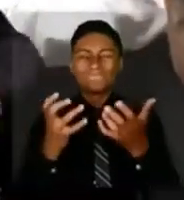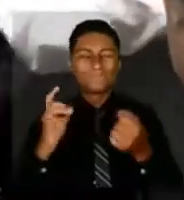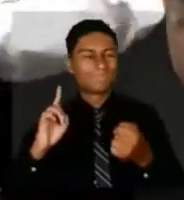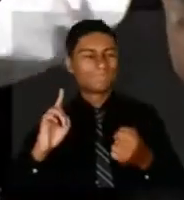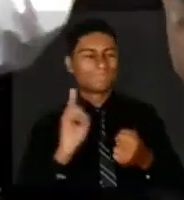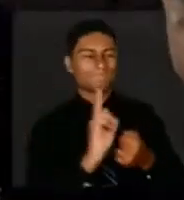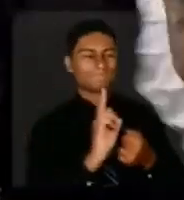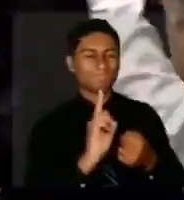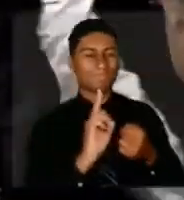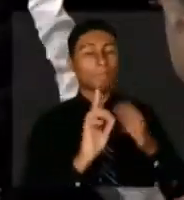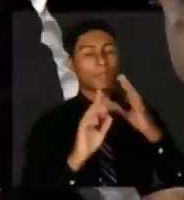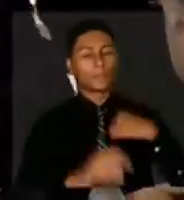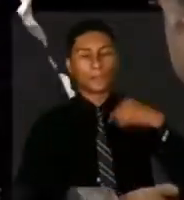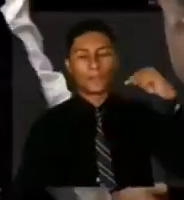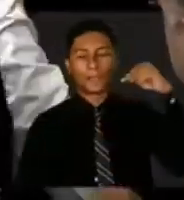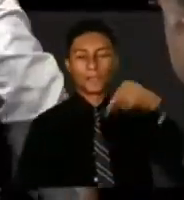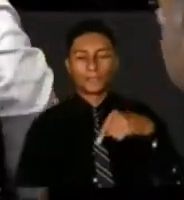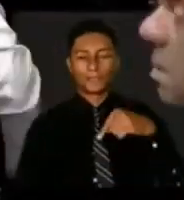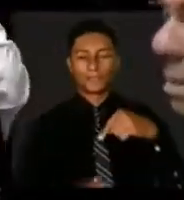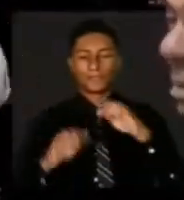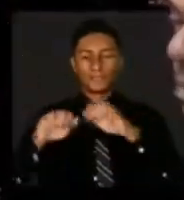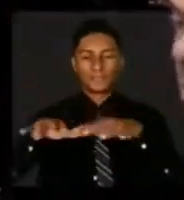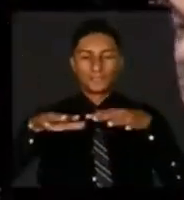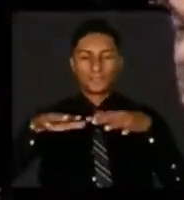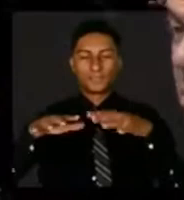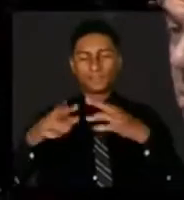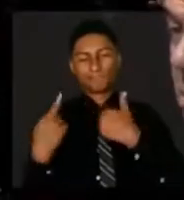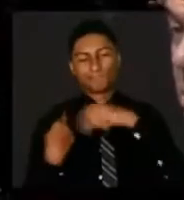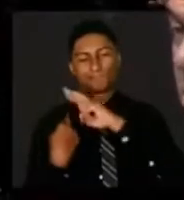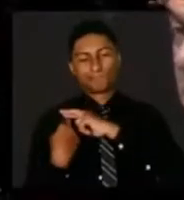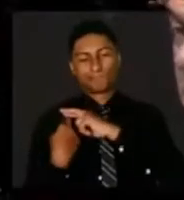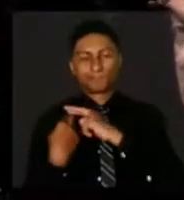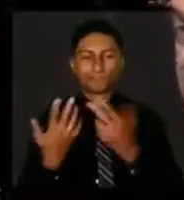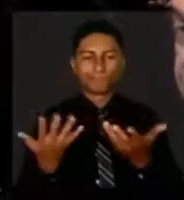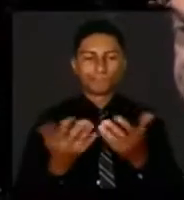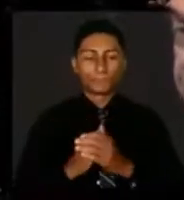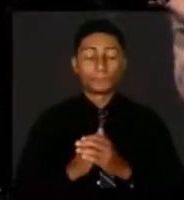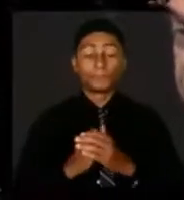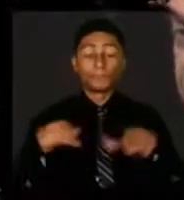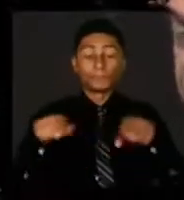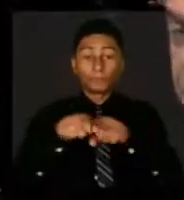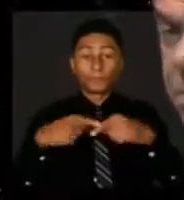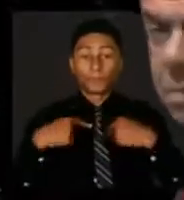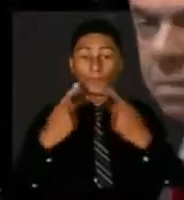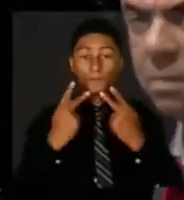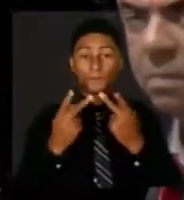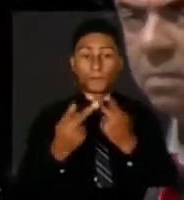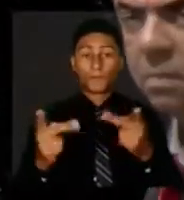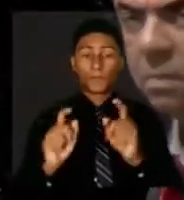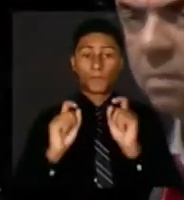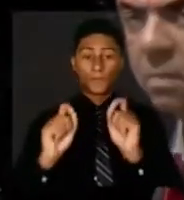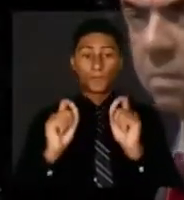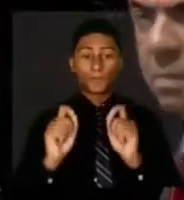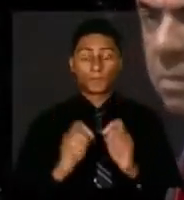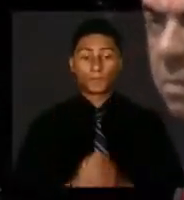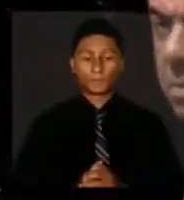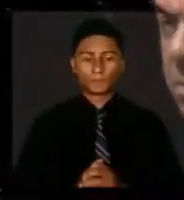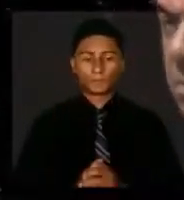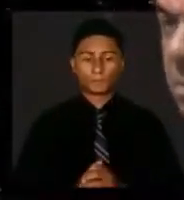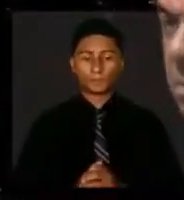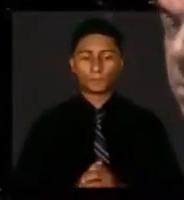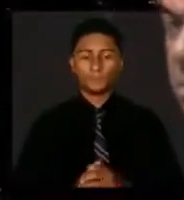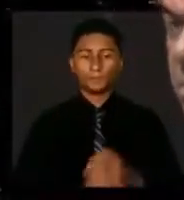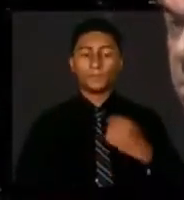cumprindo o meu papel. Quero deixar registrado aqui também um pedido que fiz